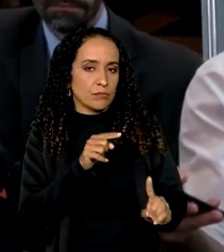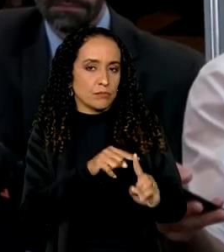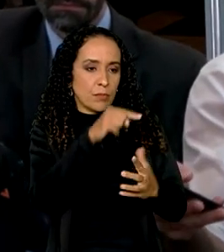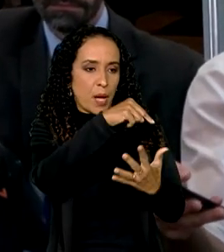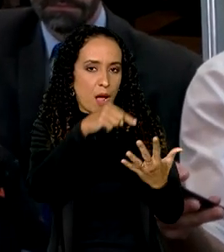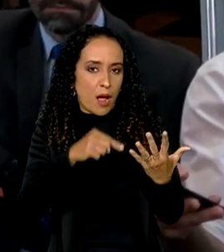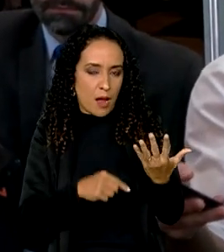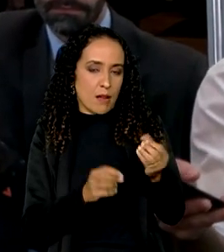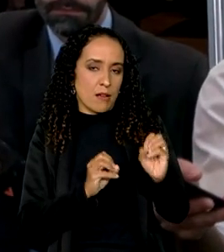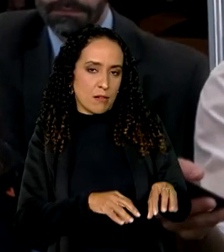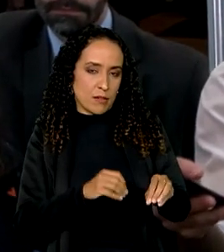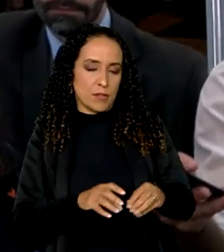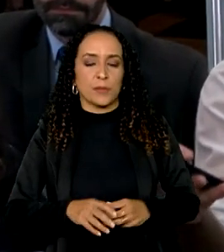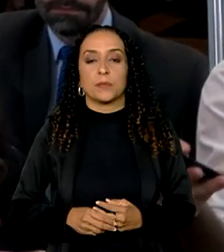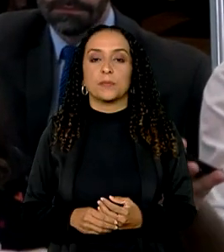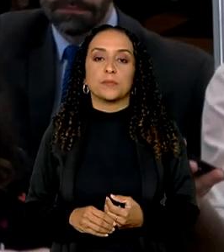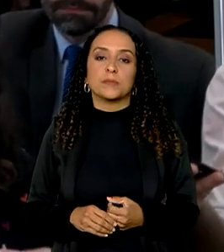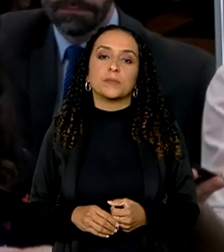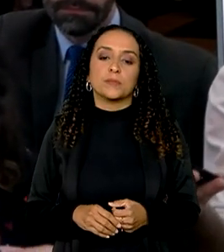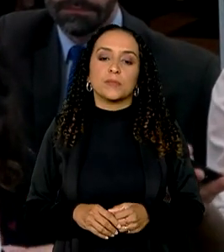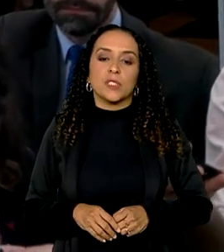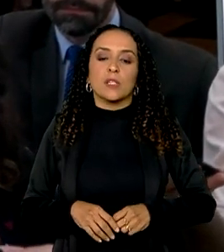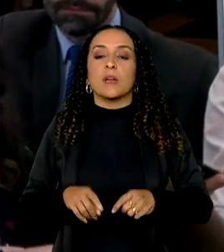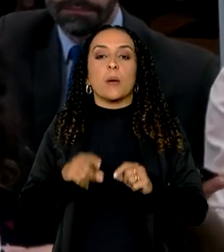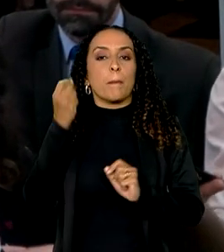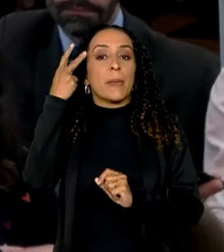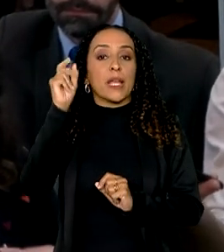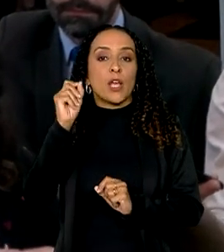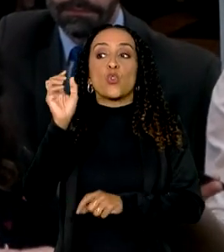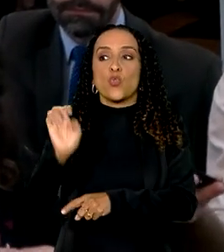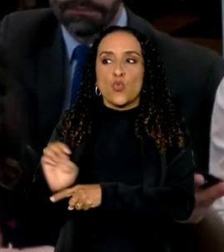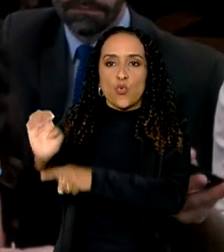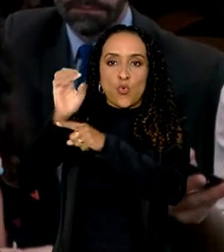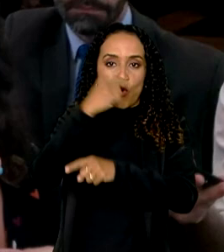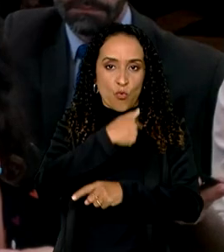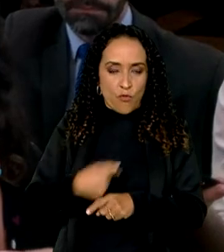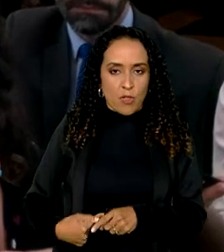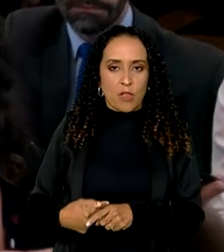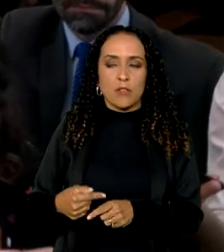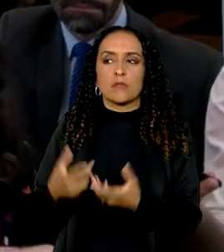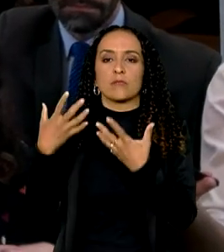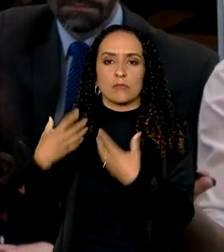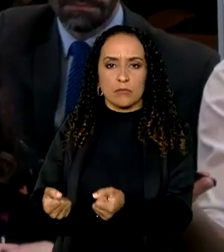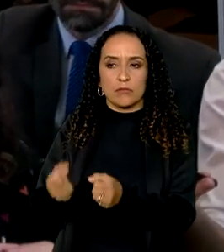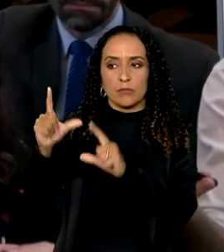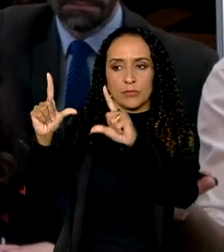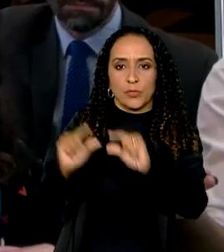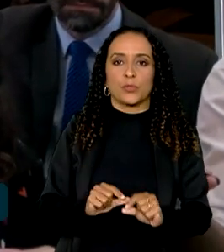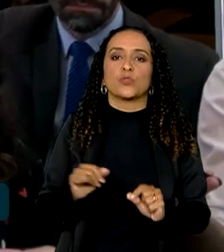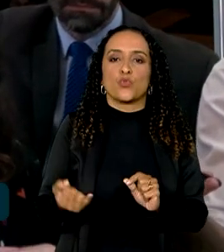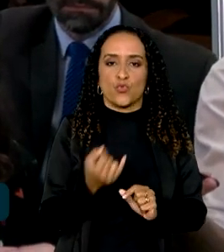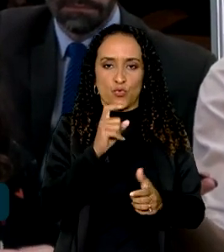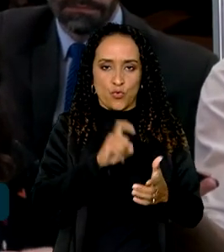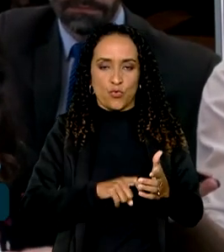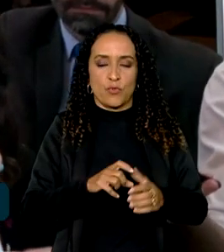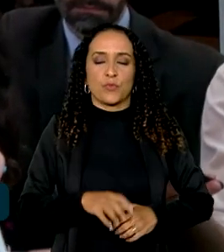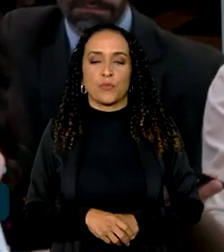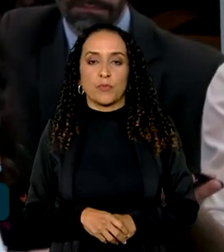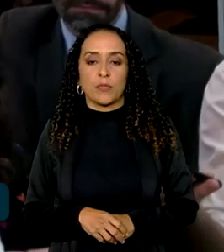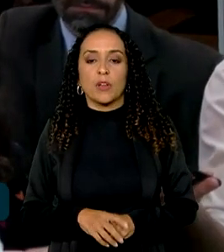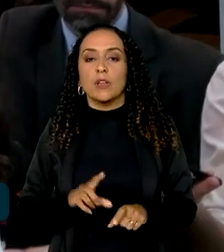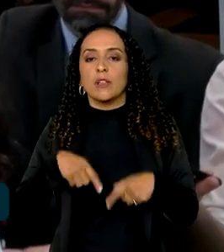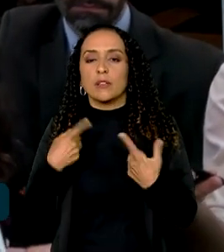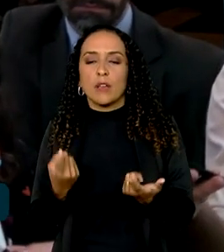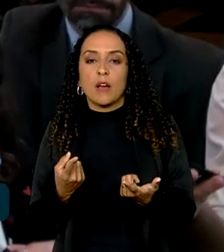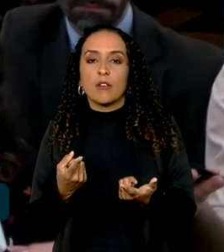educacionais para que os governos estaduais façam jus à redução da taxa de juros. Então, nós